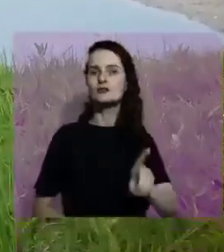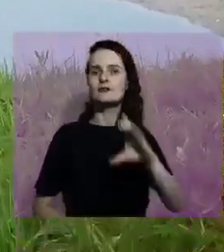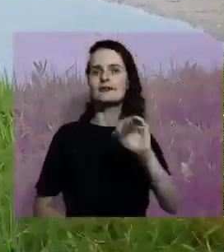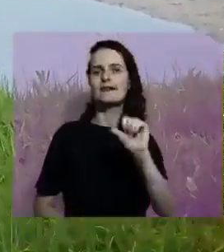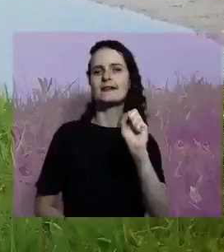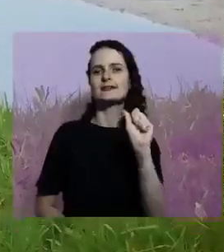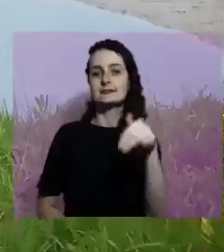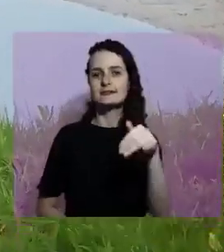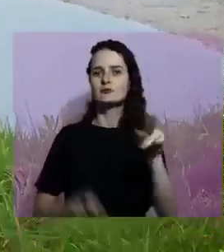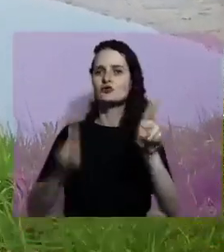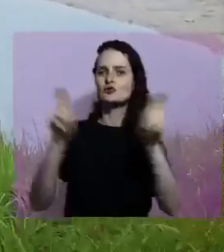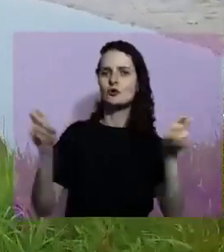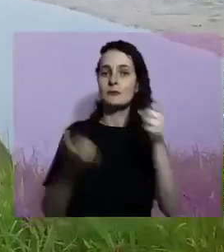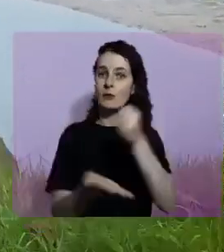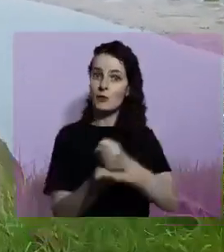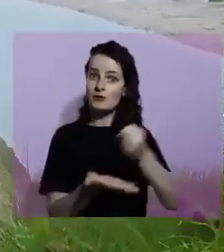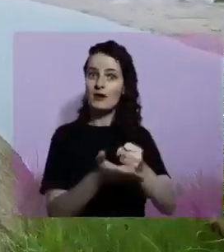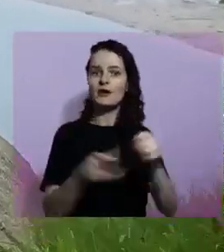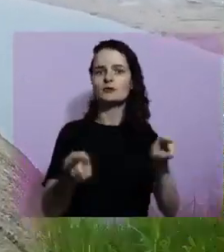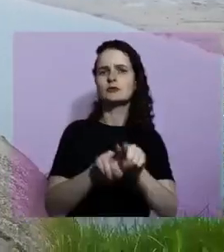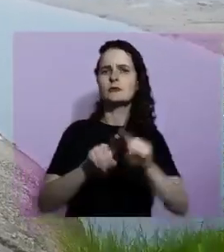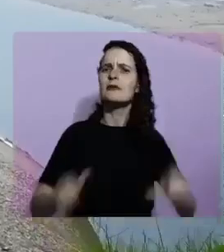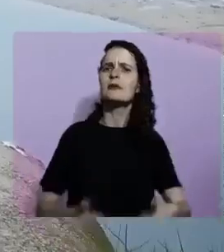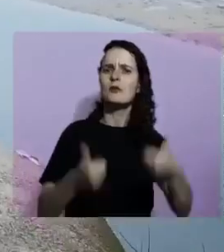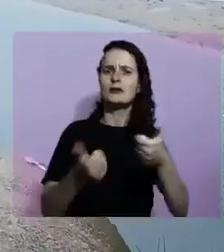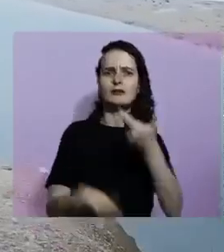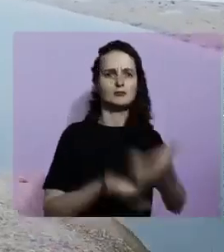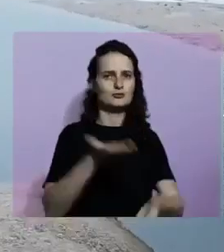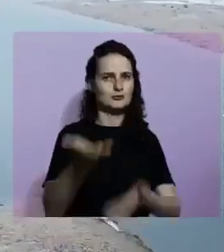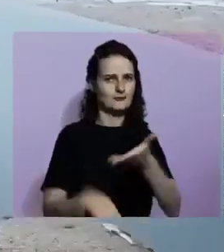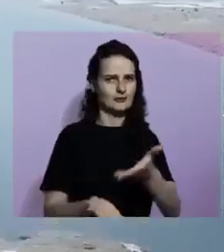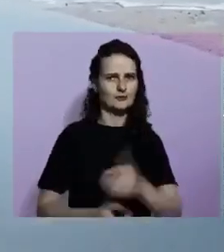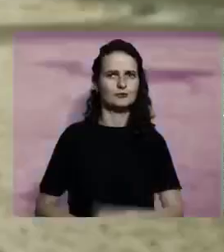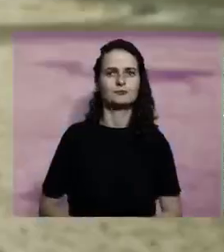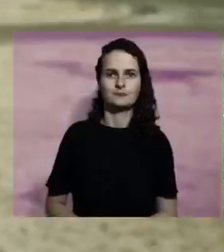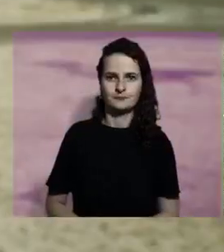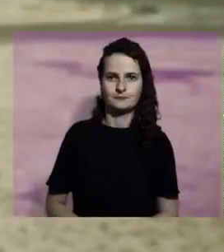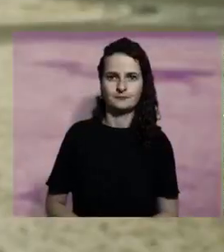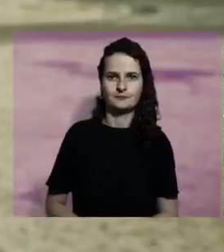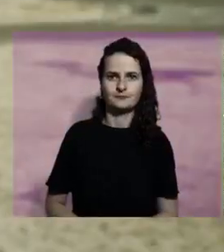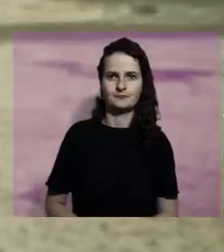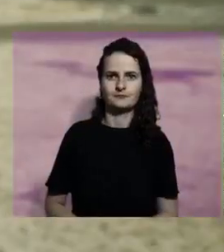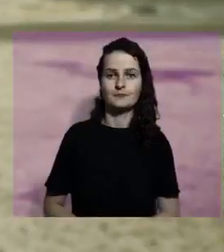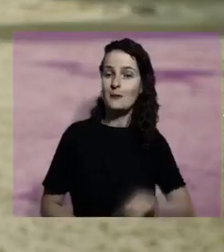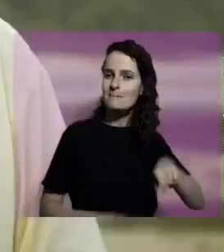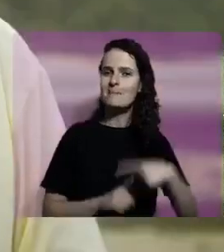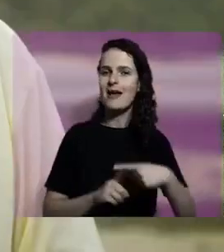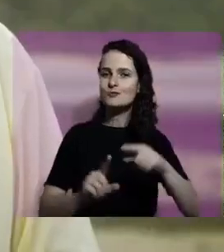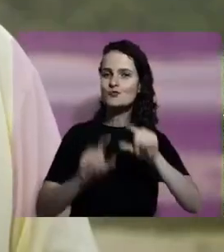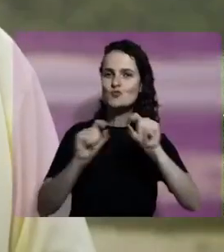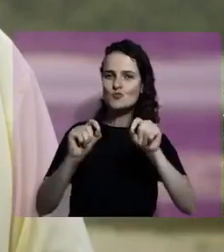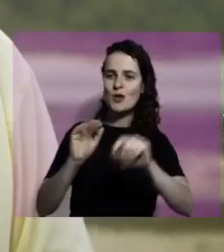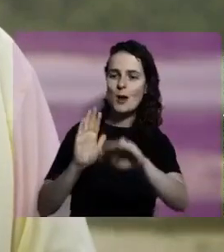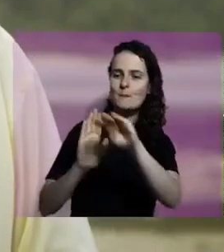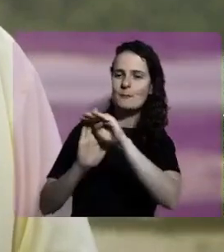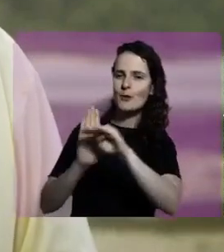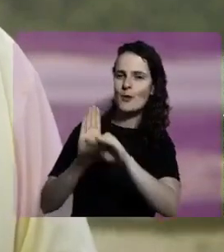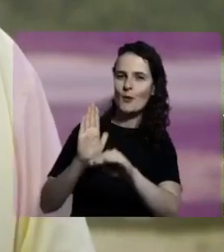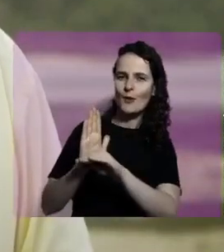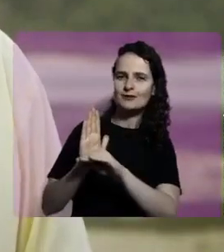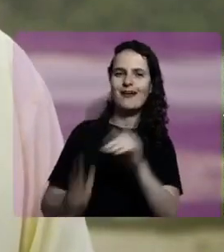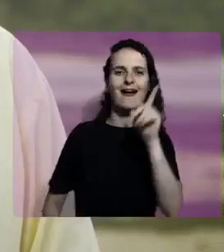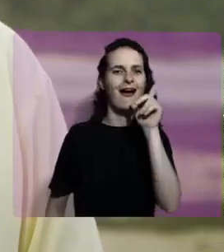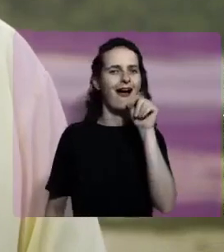uma conversa séria sobre o contrato e sobre a qualidade do serviço aqui prestado. E iremos além. Dentro do nosso